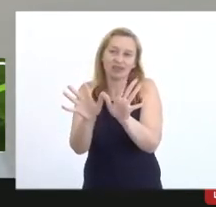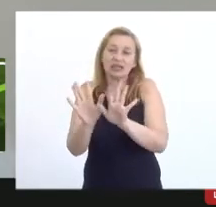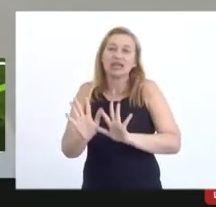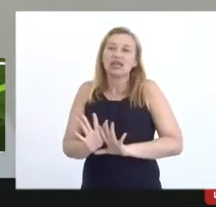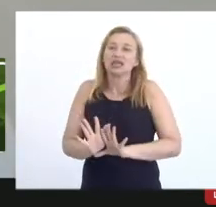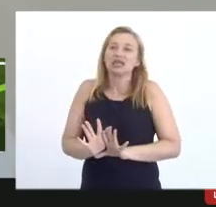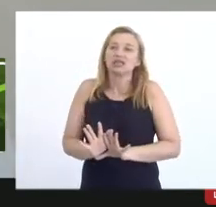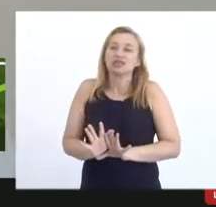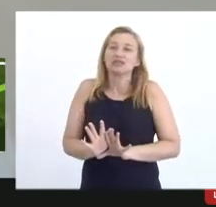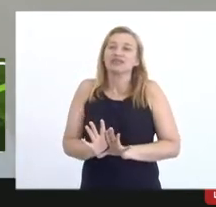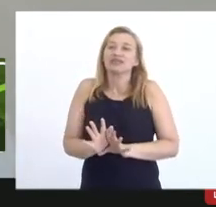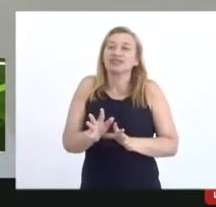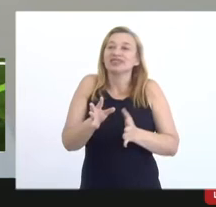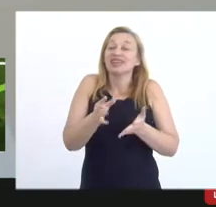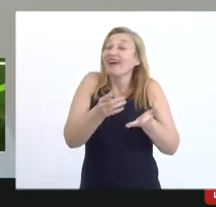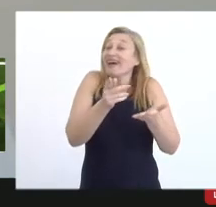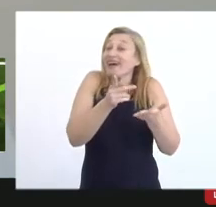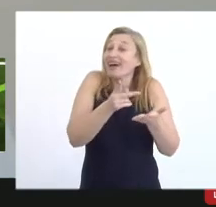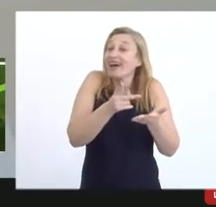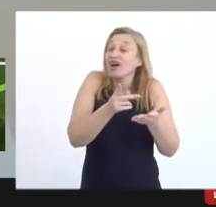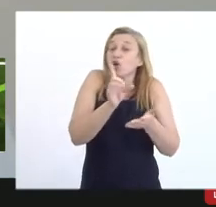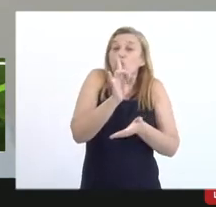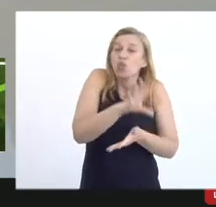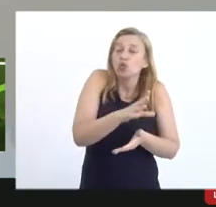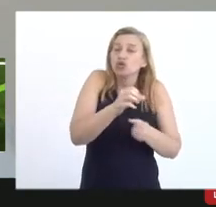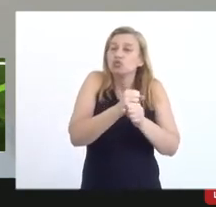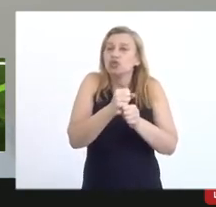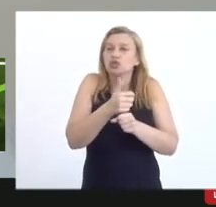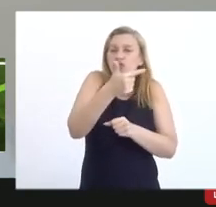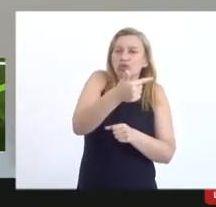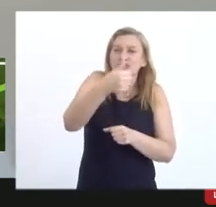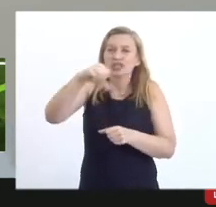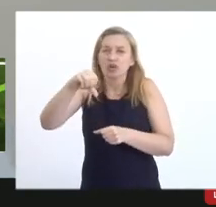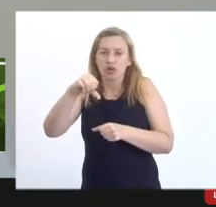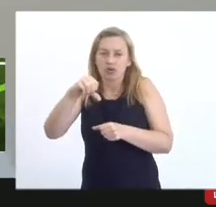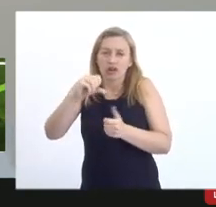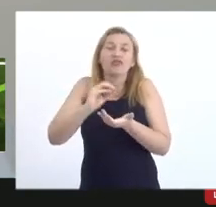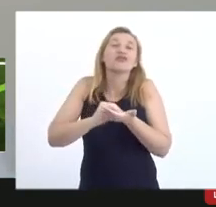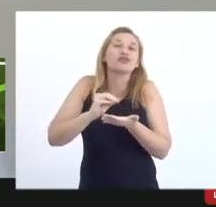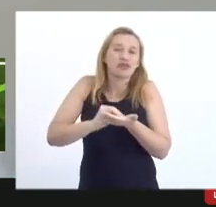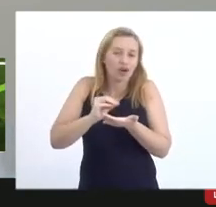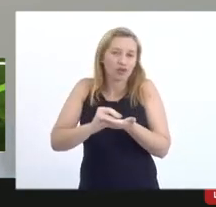desatualizado o último ano aqui é 2019 então